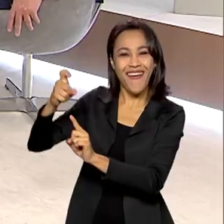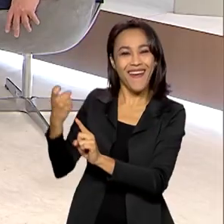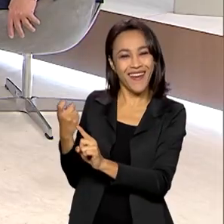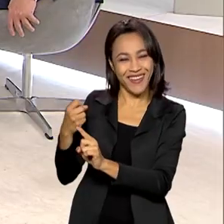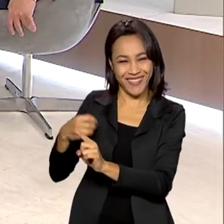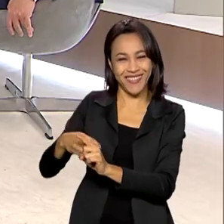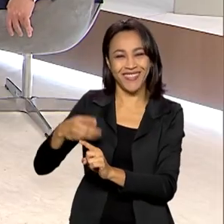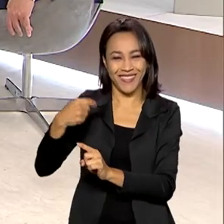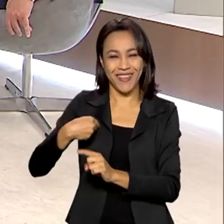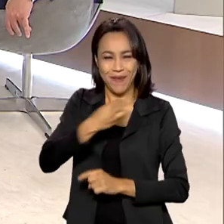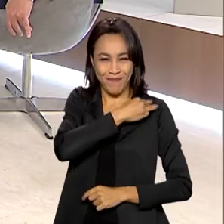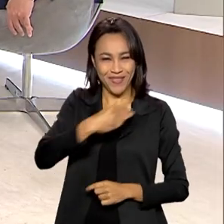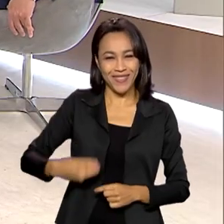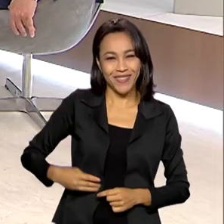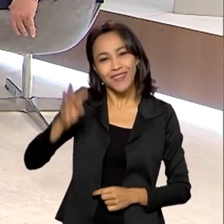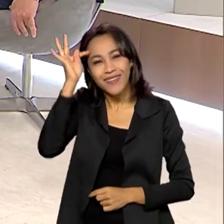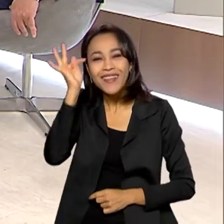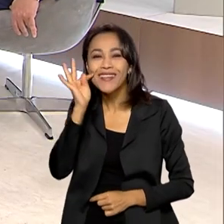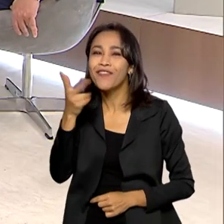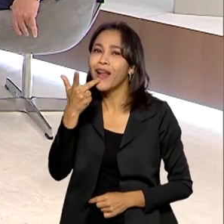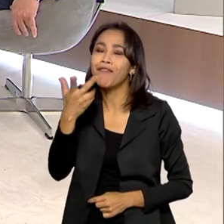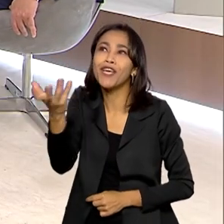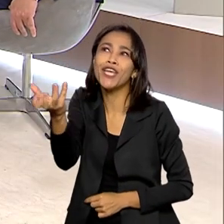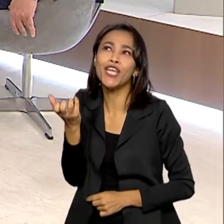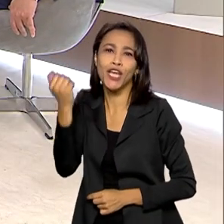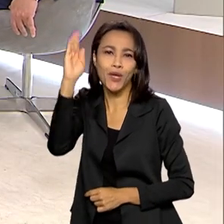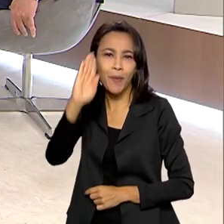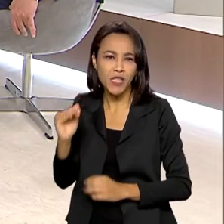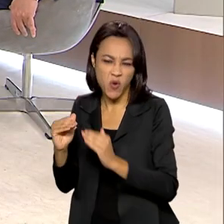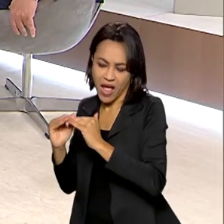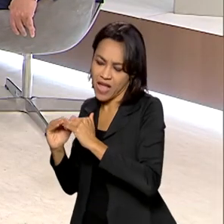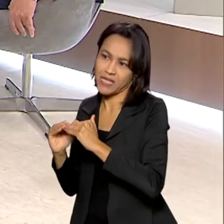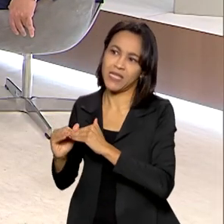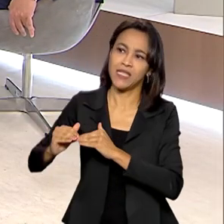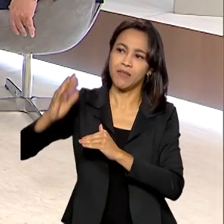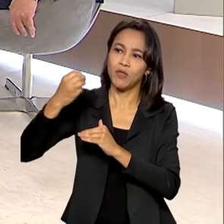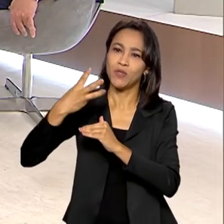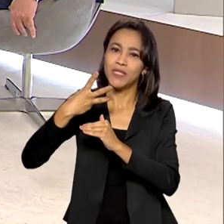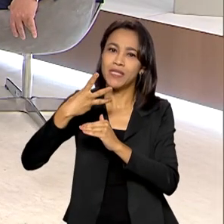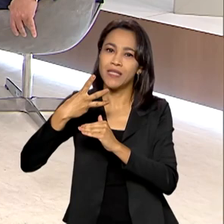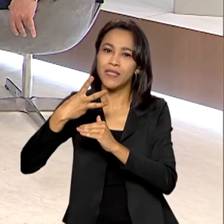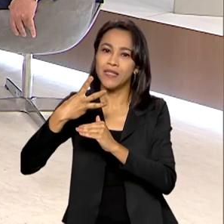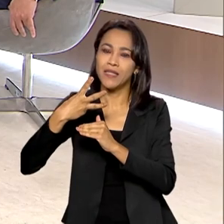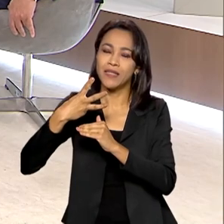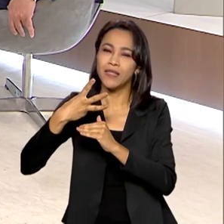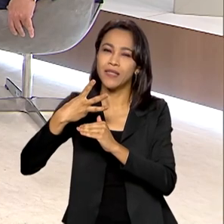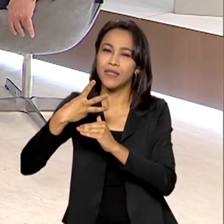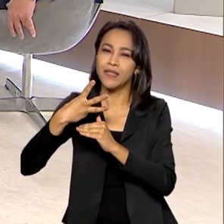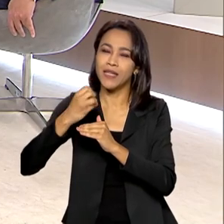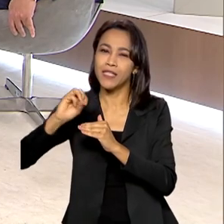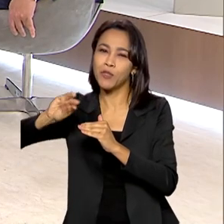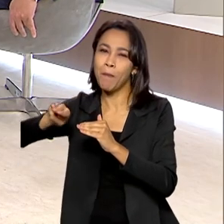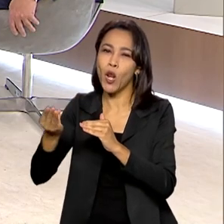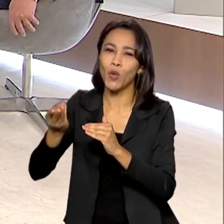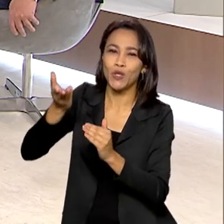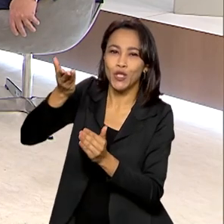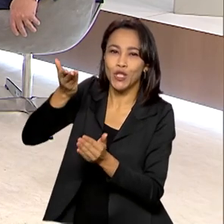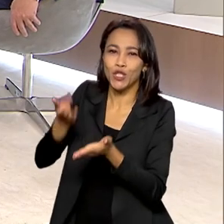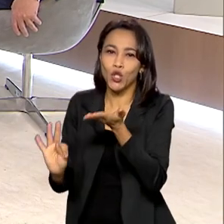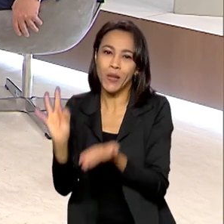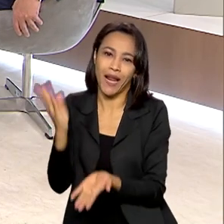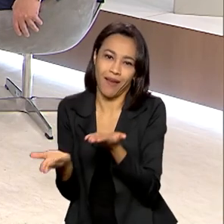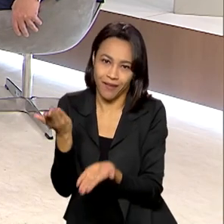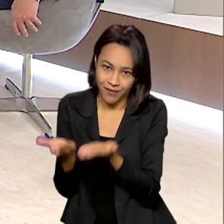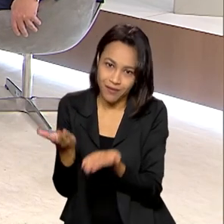Cristina, que sempre falava que queria que o Brasil superasse a barreira dos 300 milhões de toneladas de grãos.